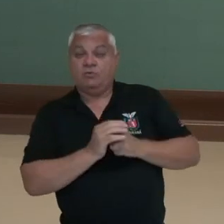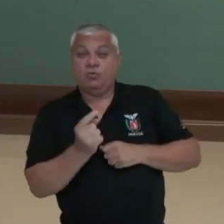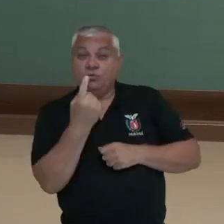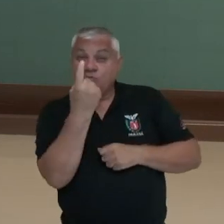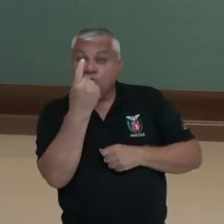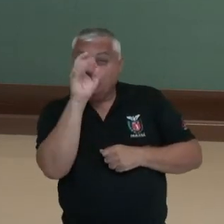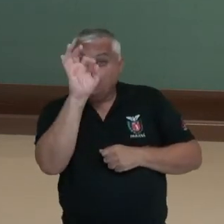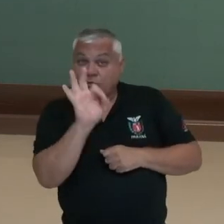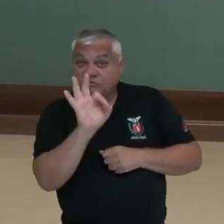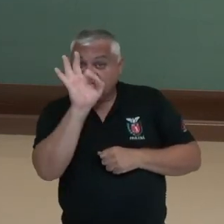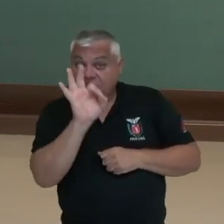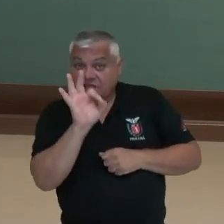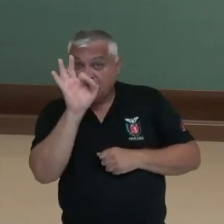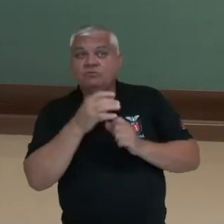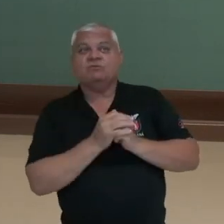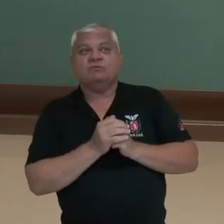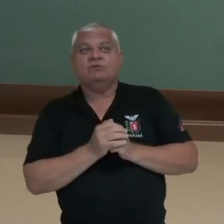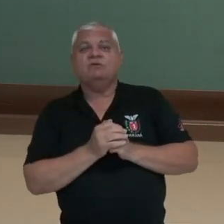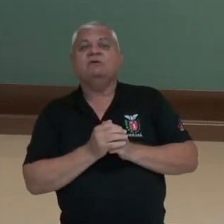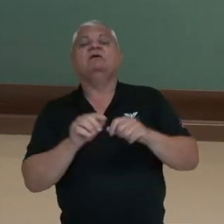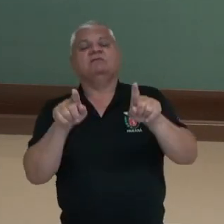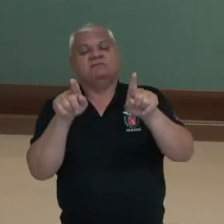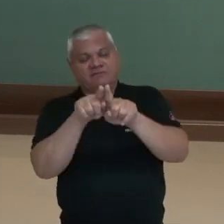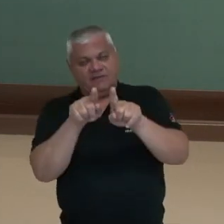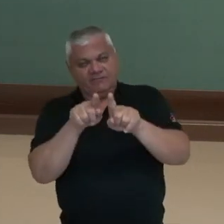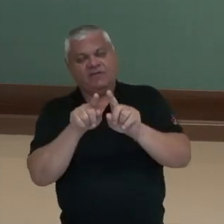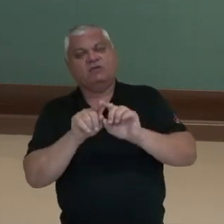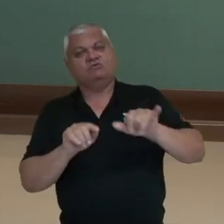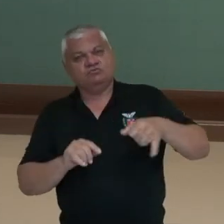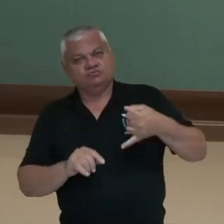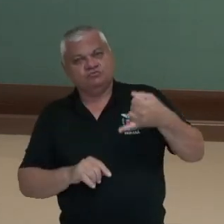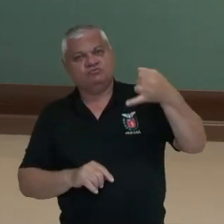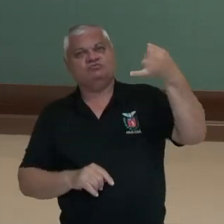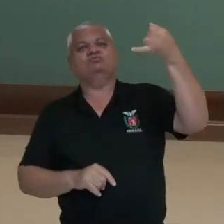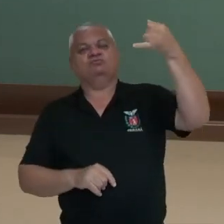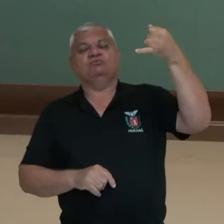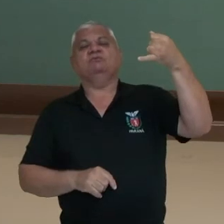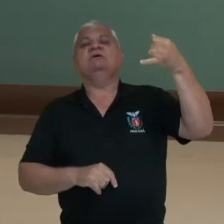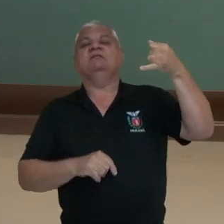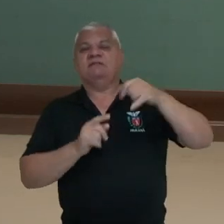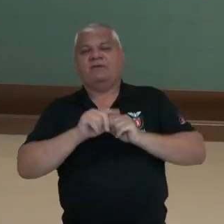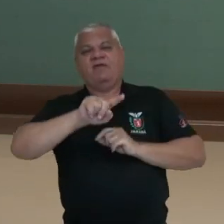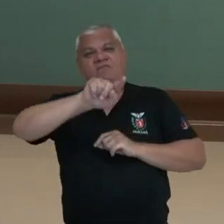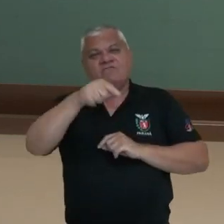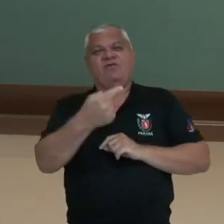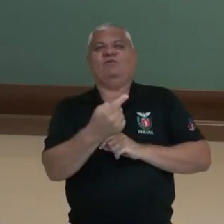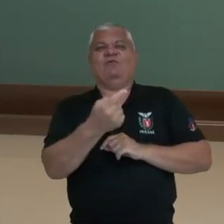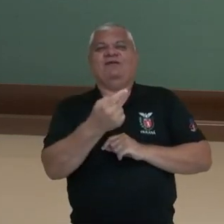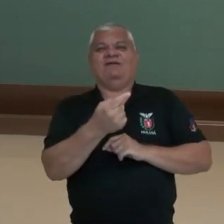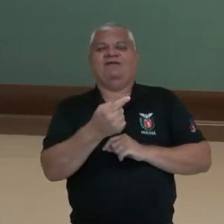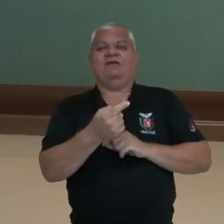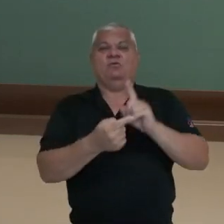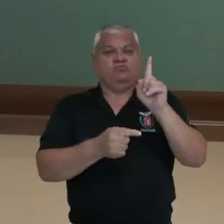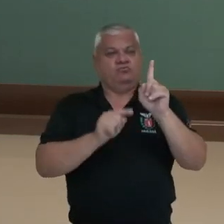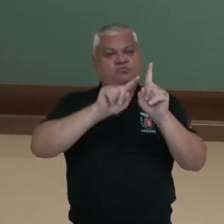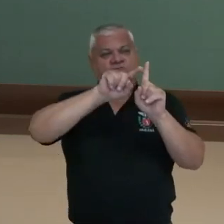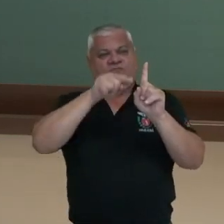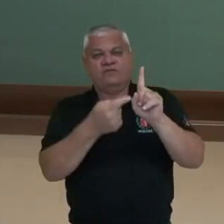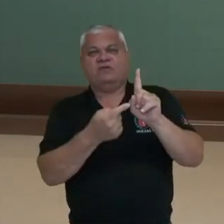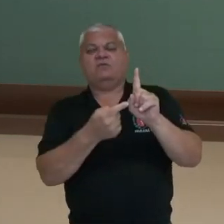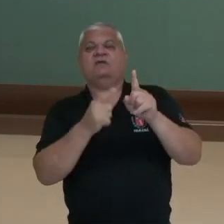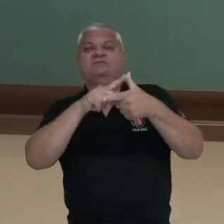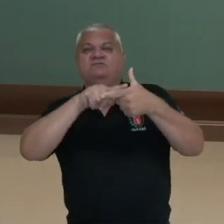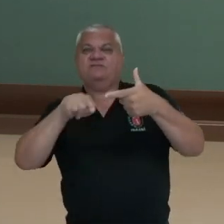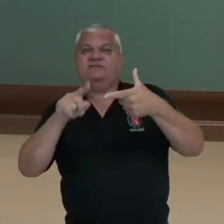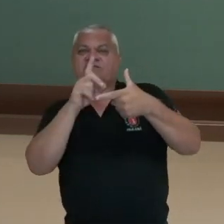1%, nós temos que deixar ele na forma decimal. Ou seja, vou pegar 1, dividir por